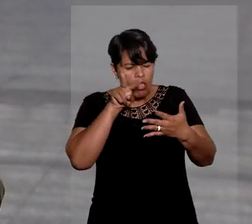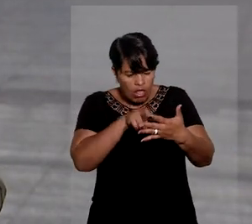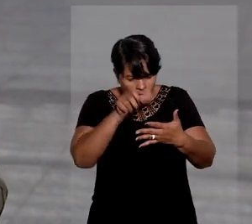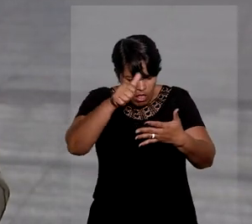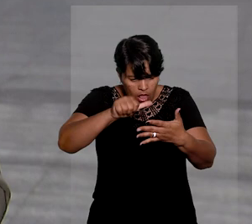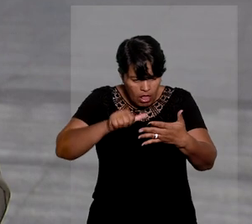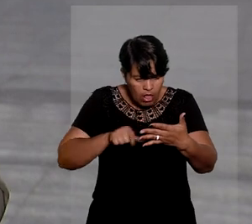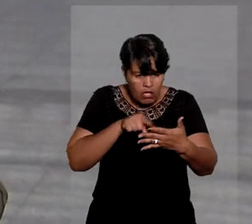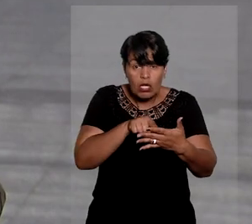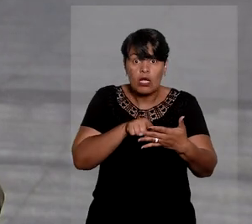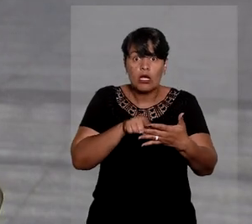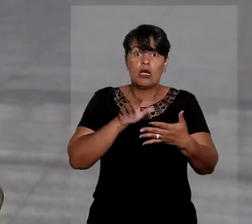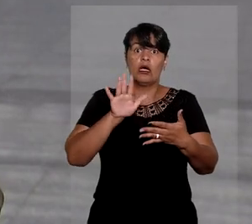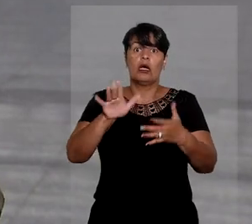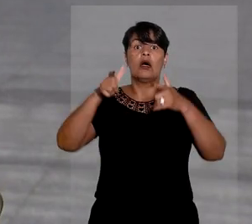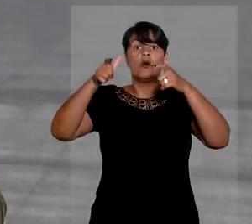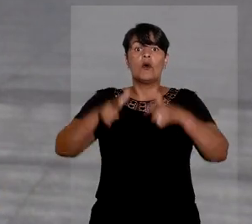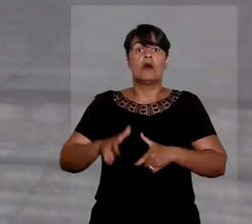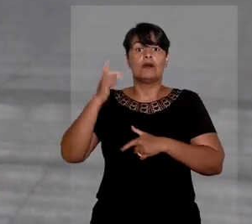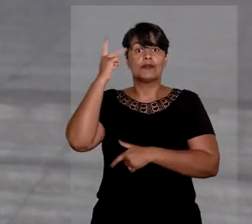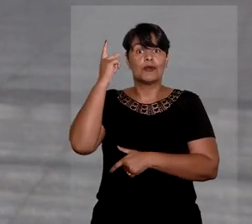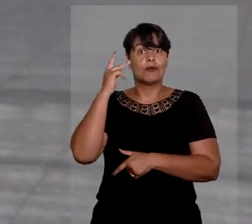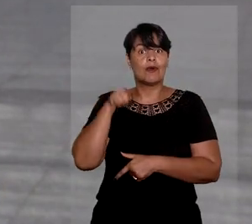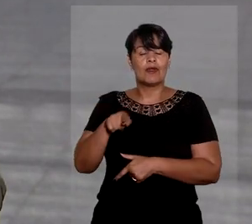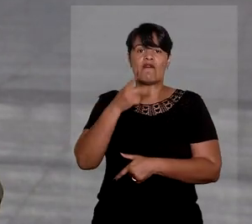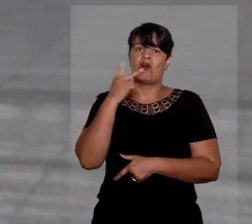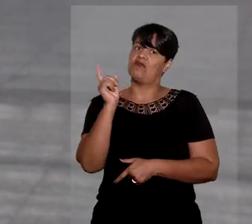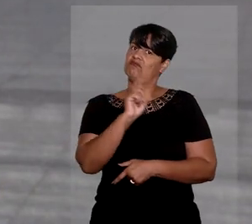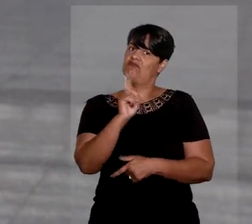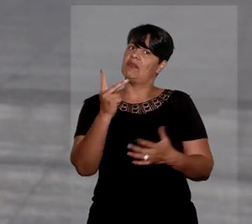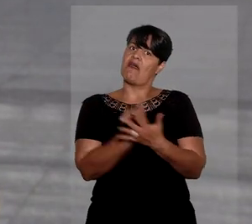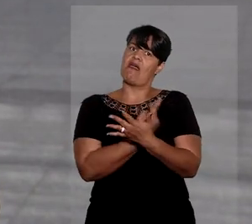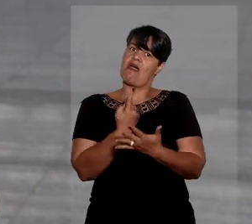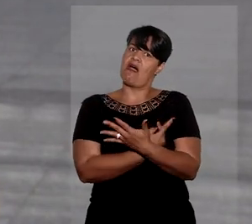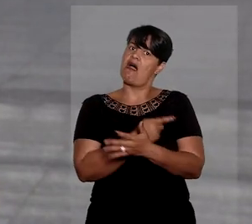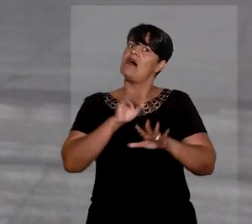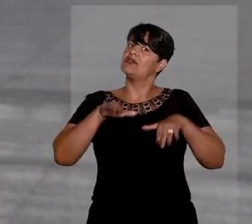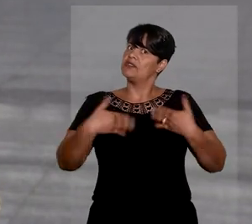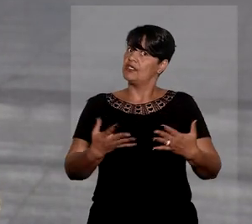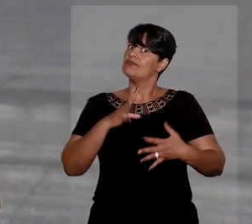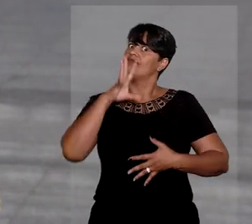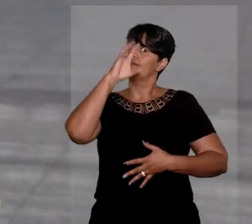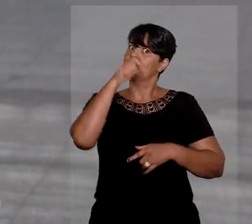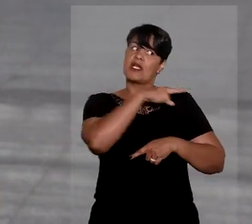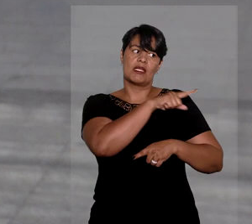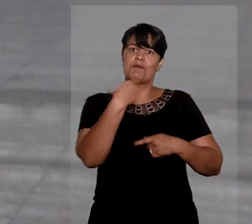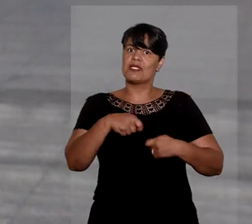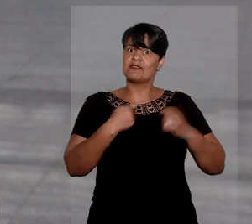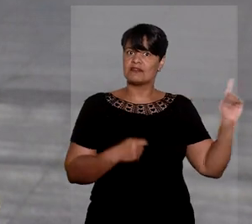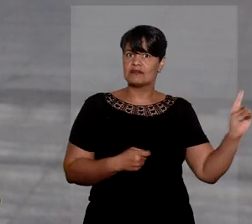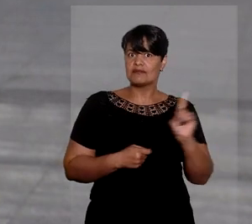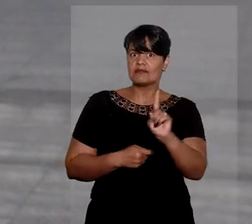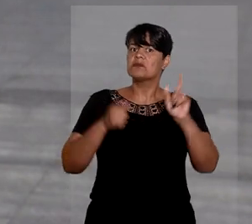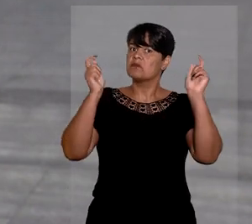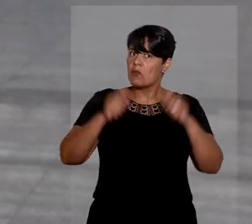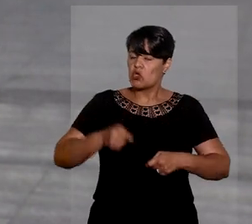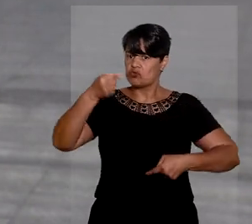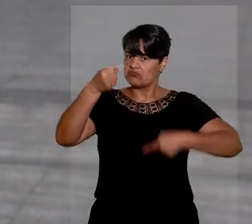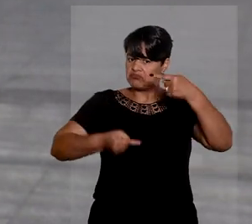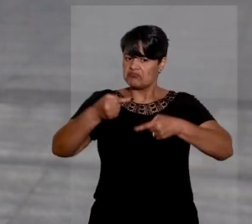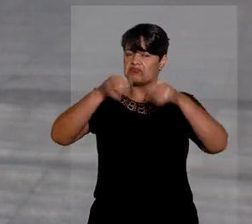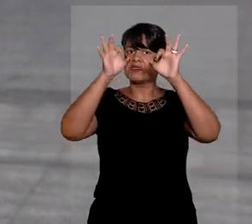a Corte Paulista julgou que a exclusão foi ilegal e que houve violação ao princípio da concorrência, pois